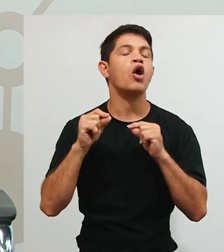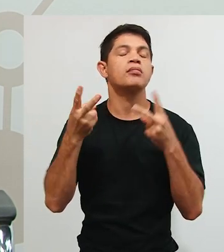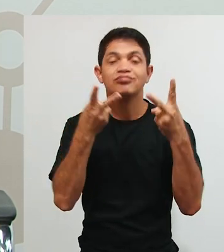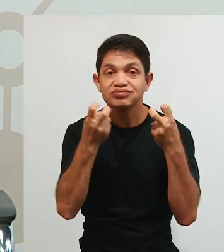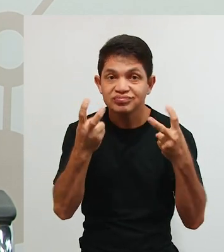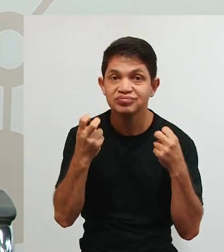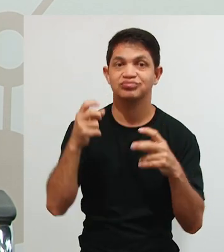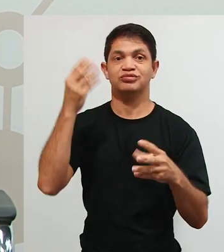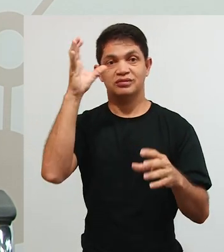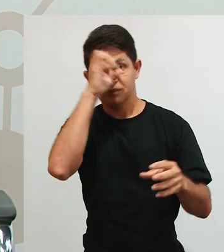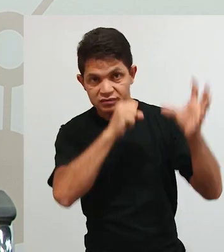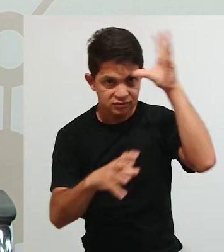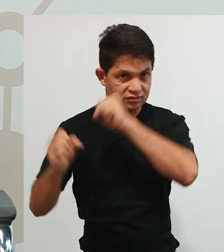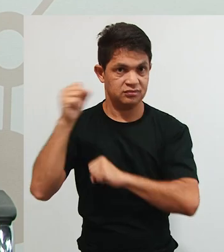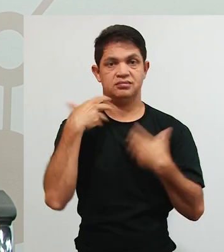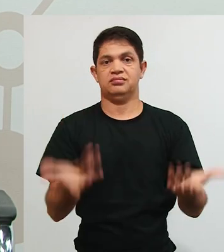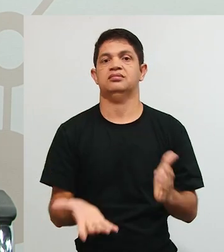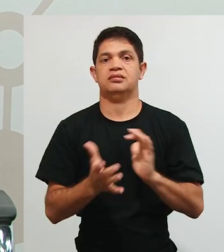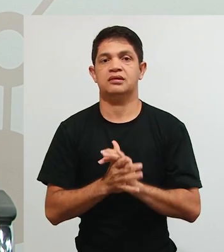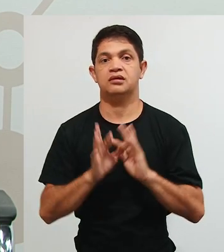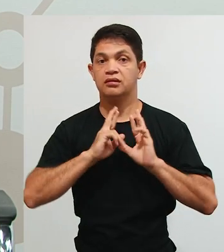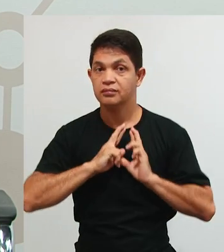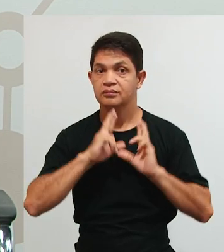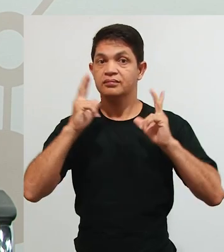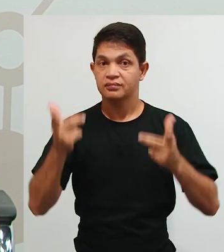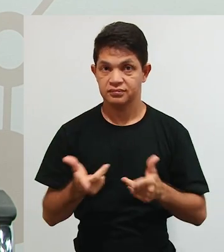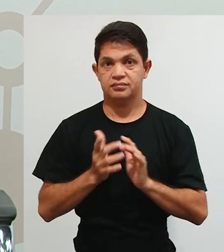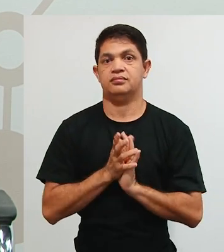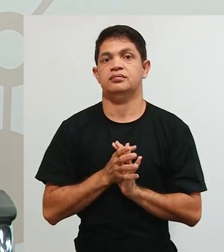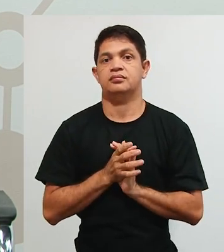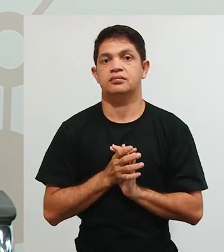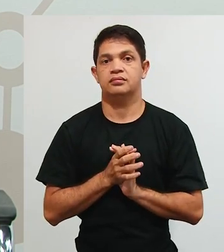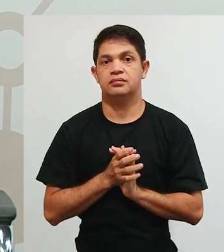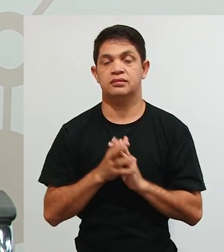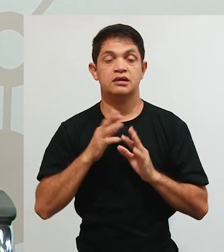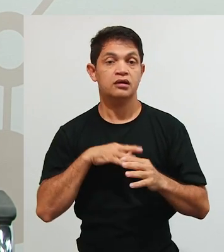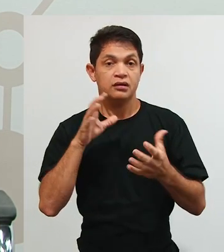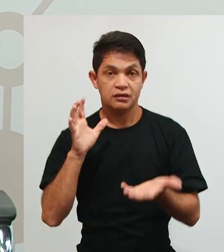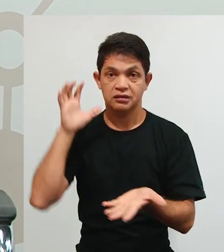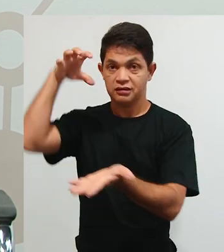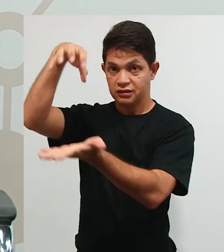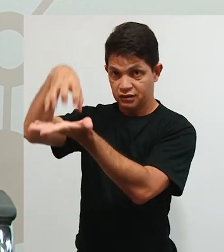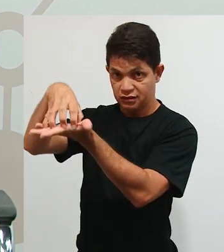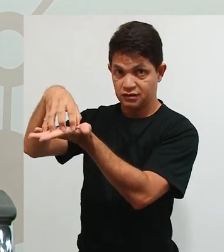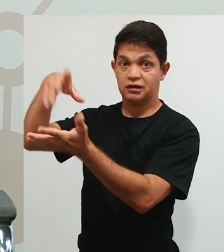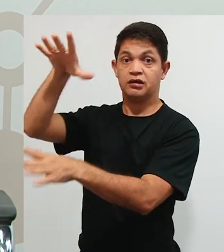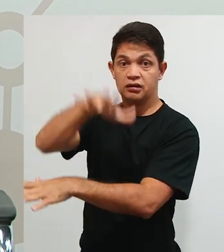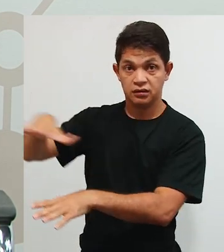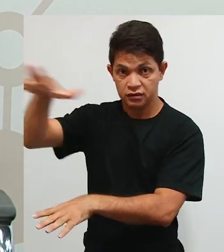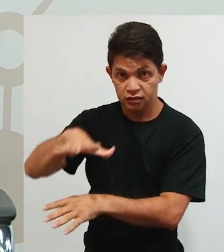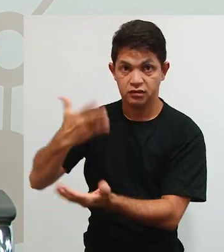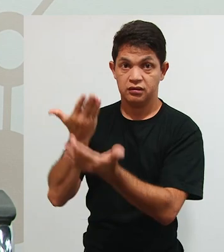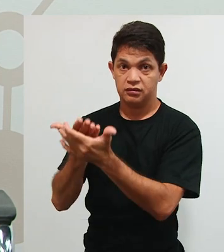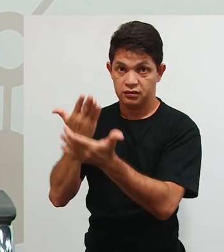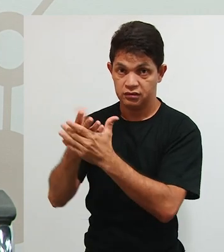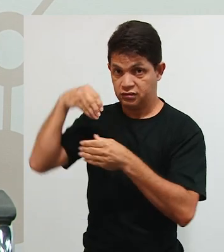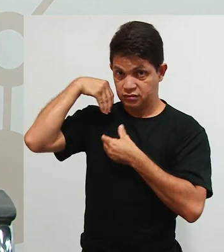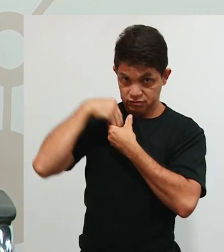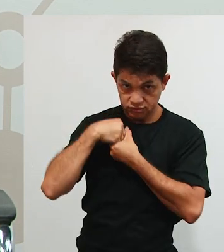não tem o meio termo, né? Ou é o interno, né, o inatismo e no